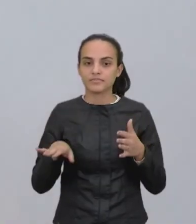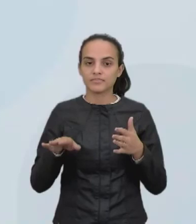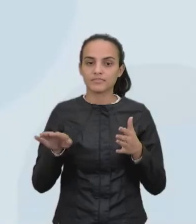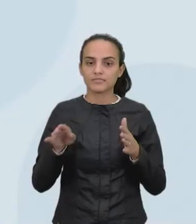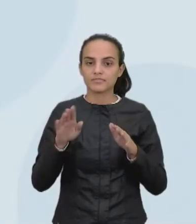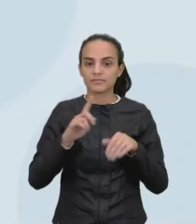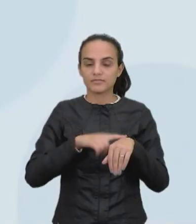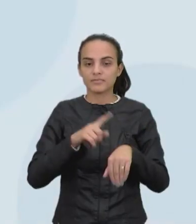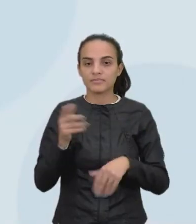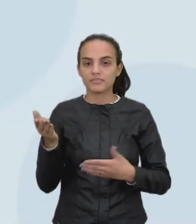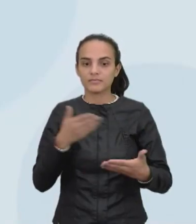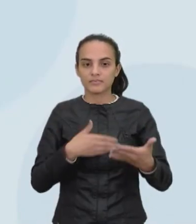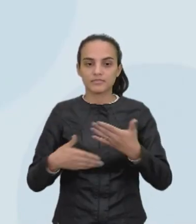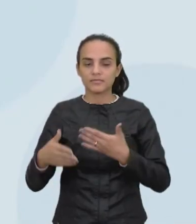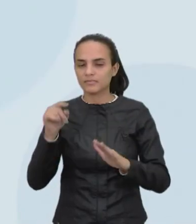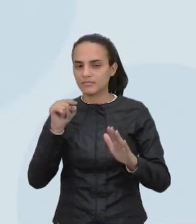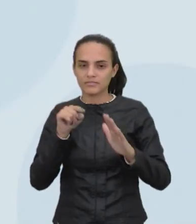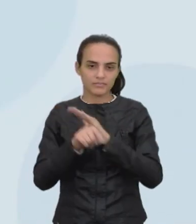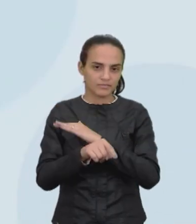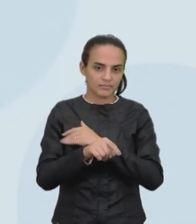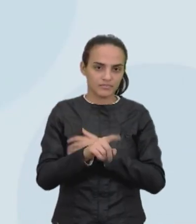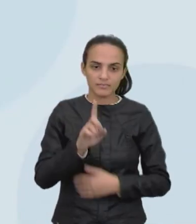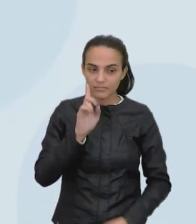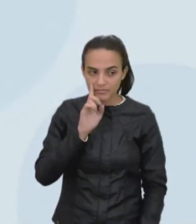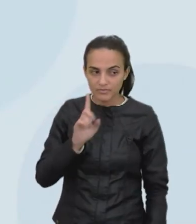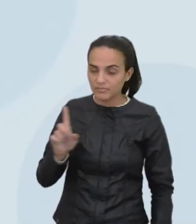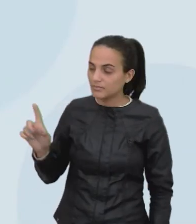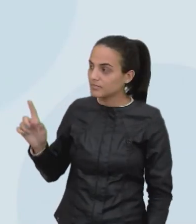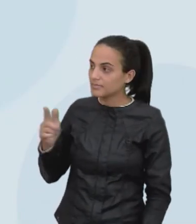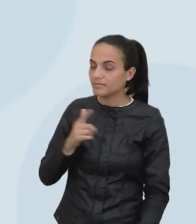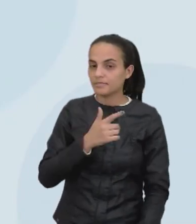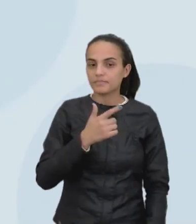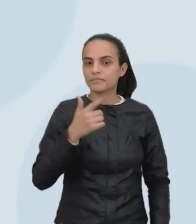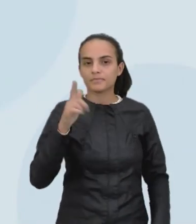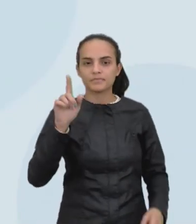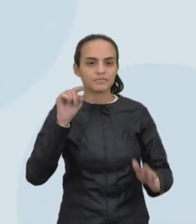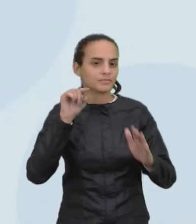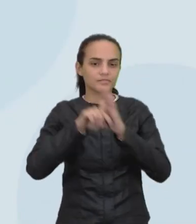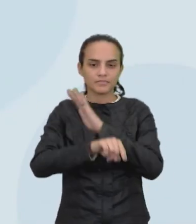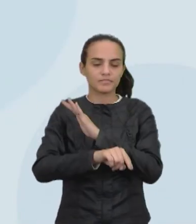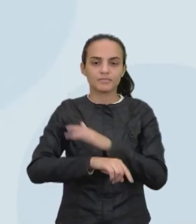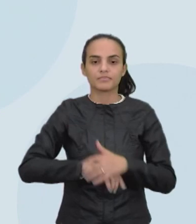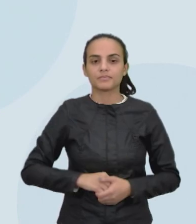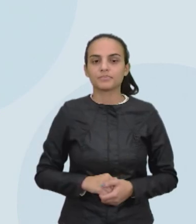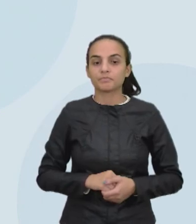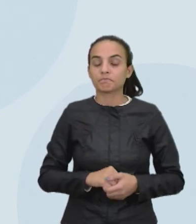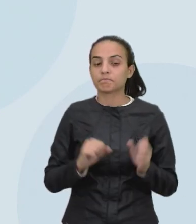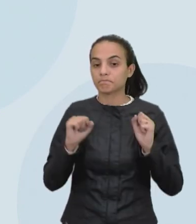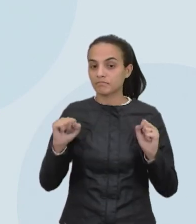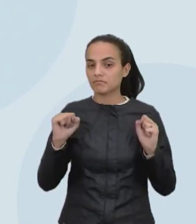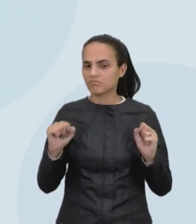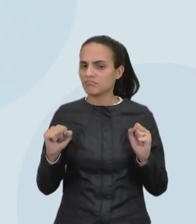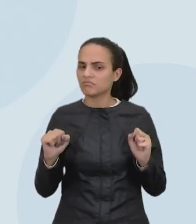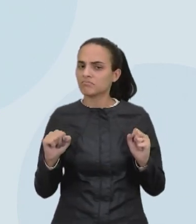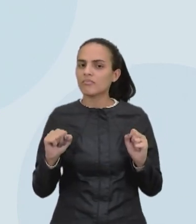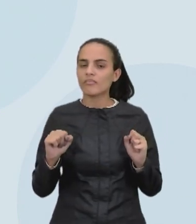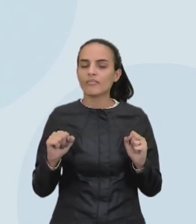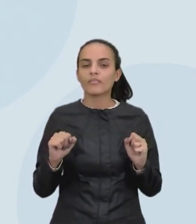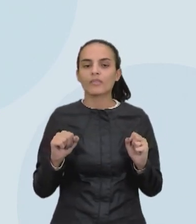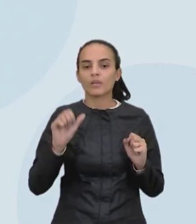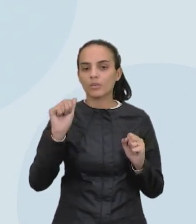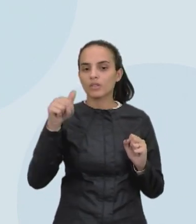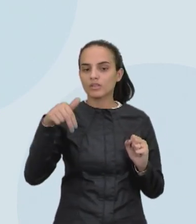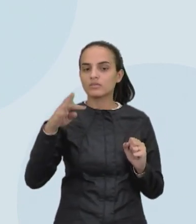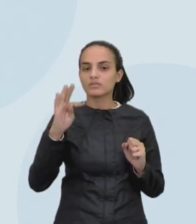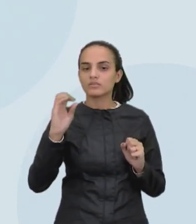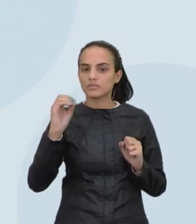interação, onde eu deixo pra vocês, olha só, outras questões sociocientíficas que poderiam surgir com o antropoceno.